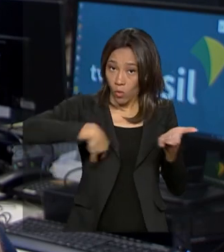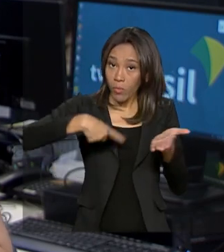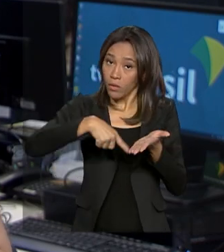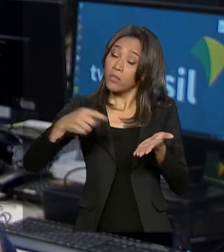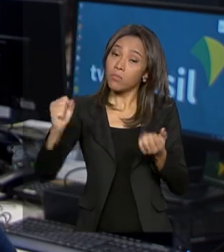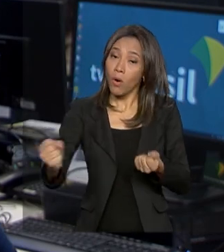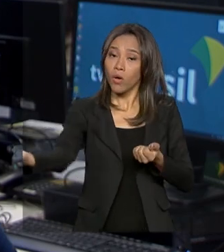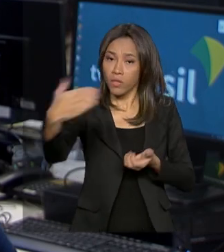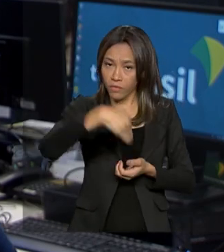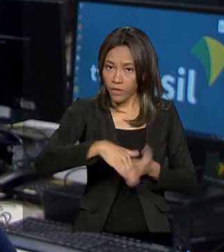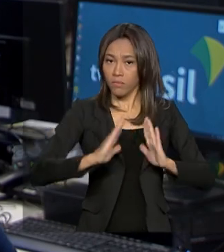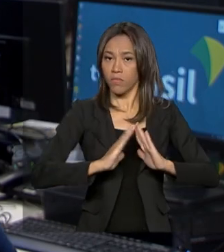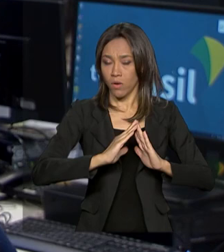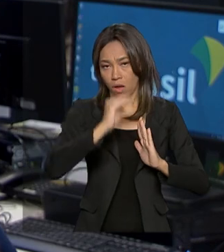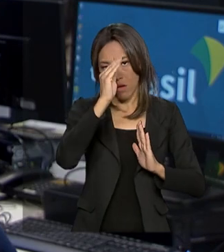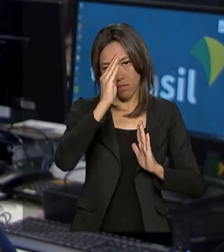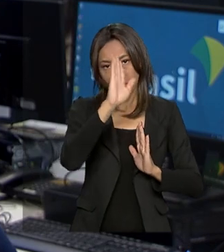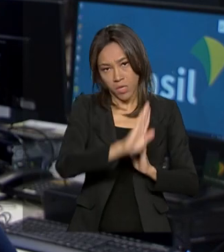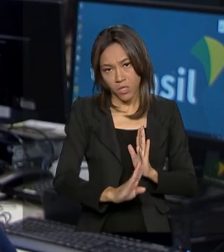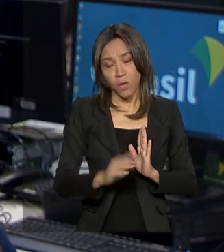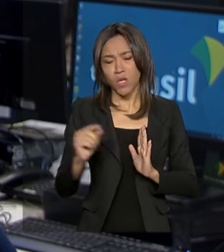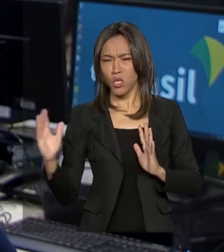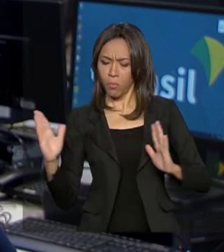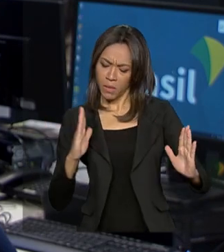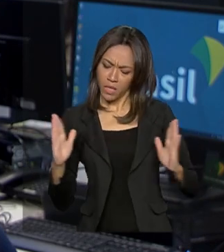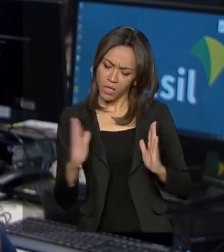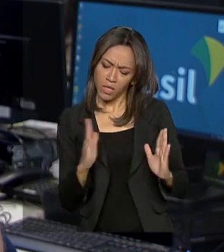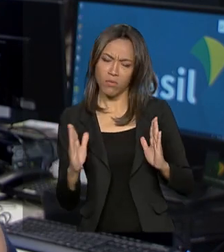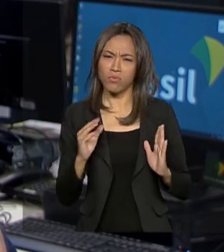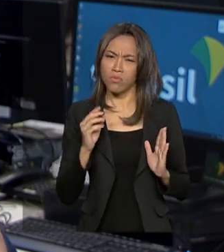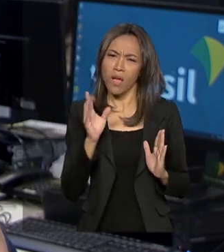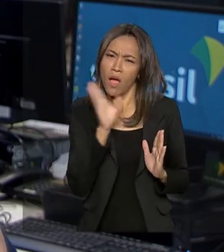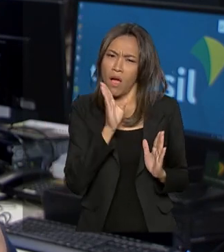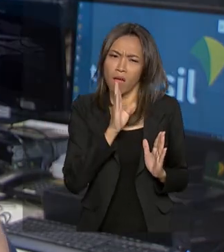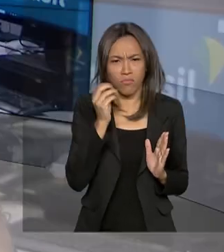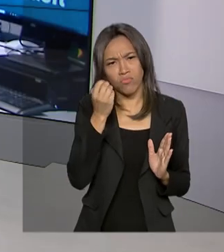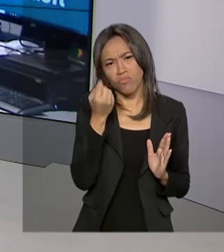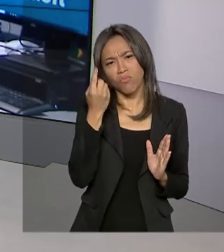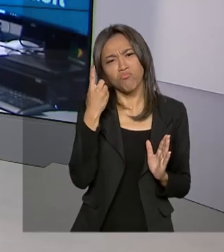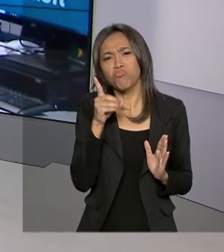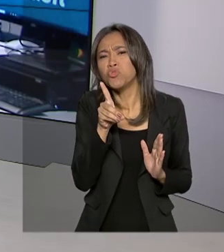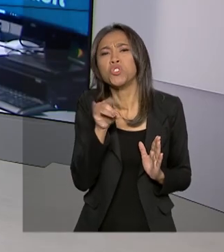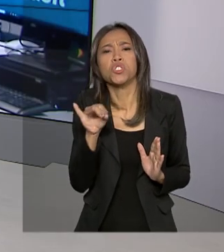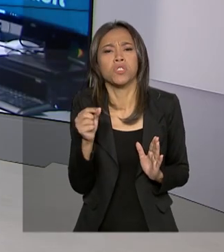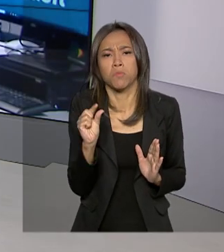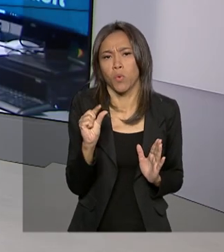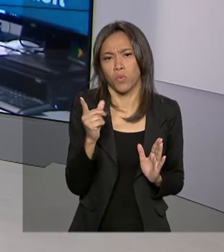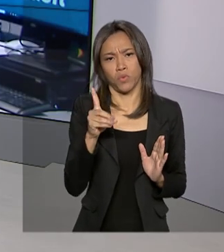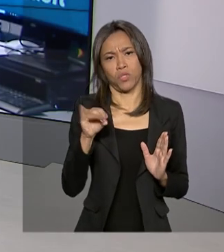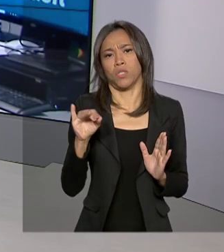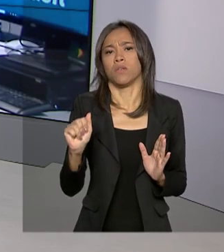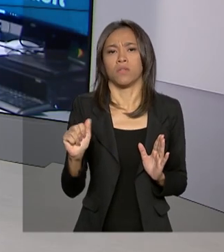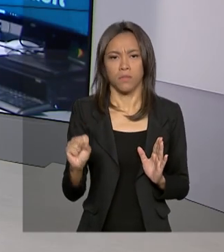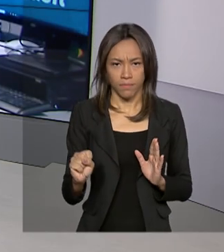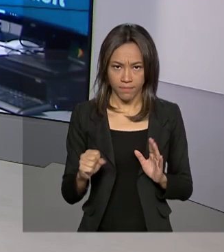Brasil e o processo deve durar só alguns dias. Mara? Obrigada pelas suas informações, Raquel.